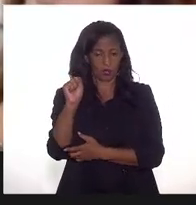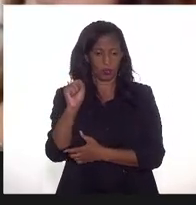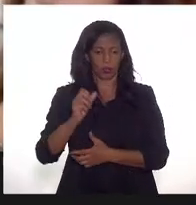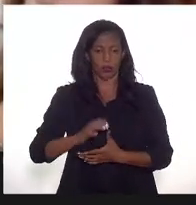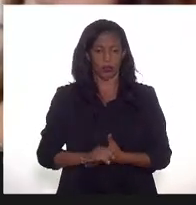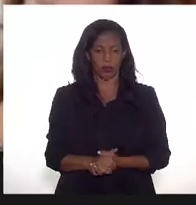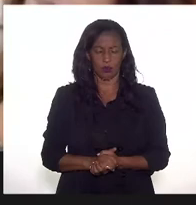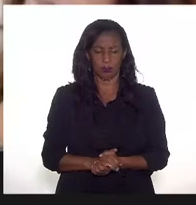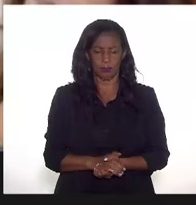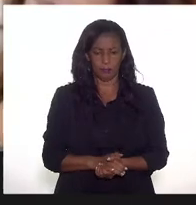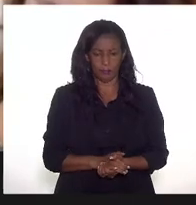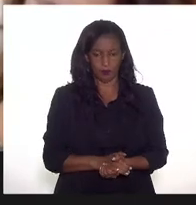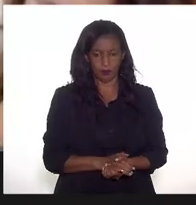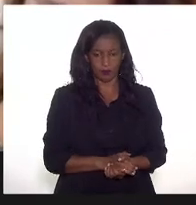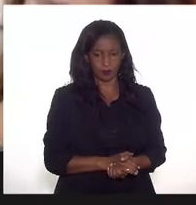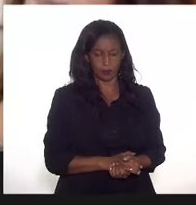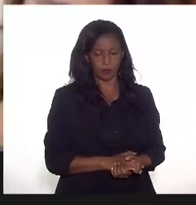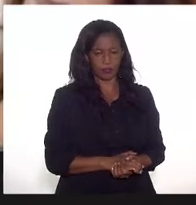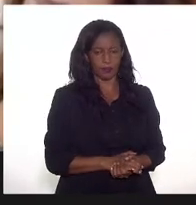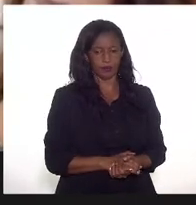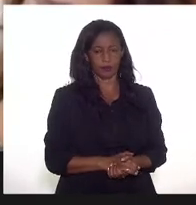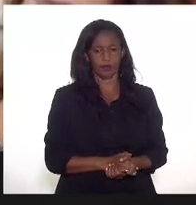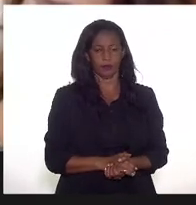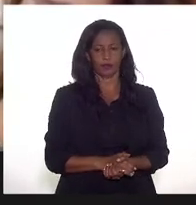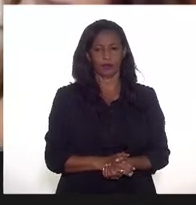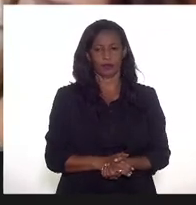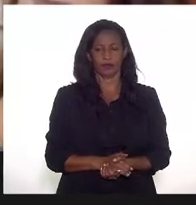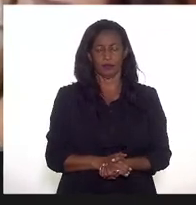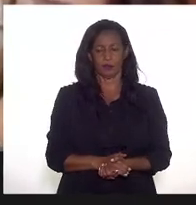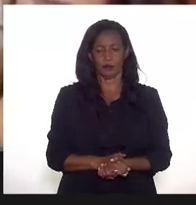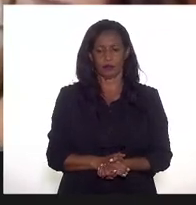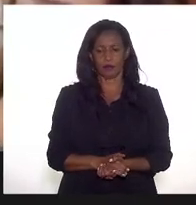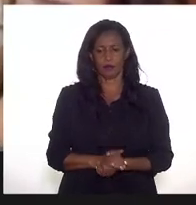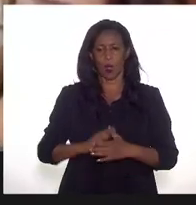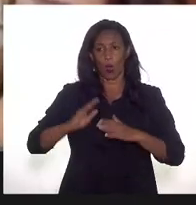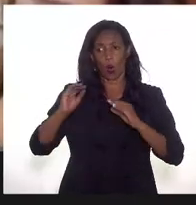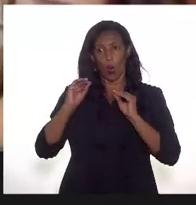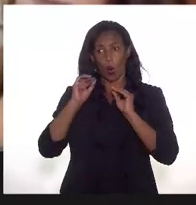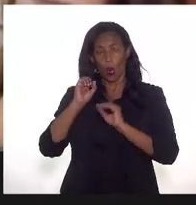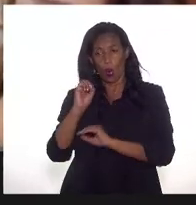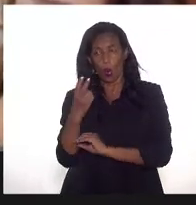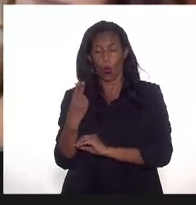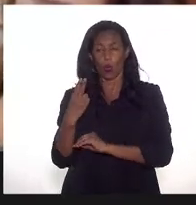Ou é o preço de venda do gás antes de ser processado?